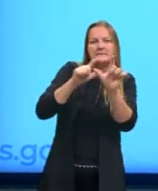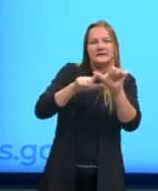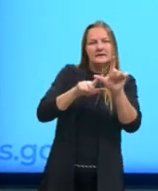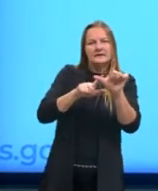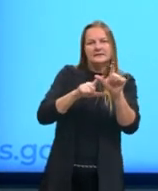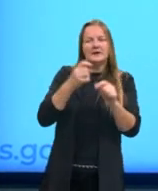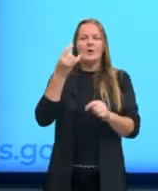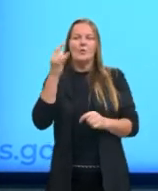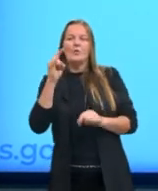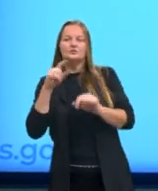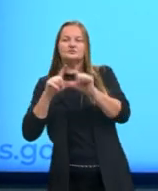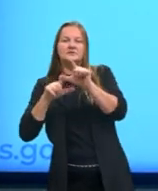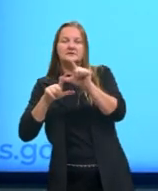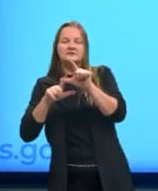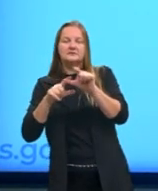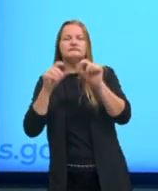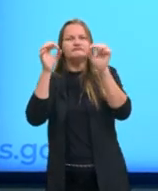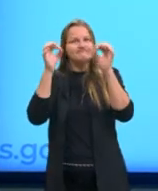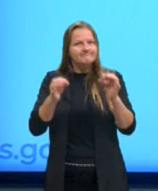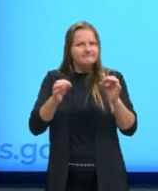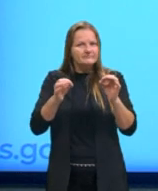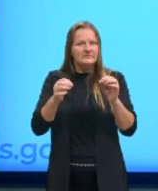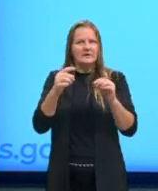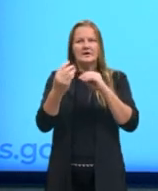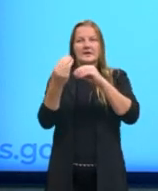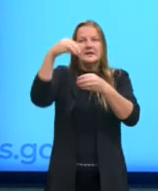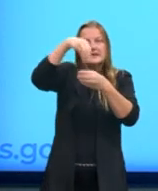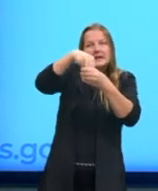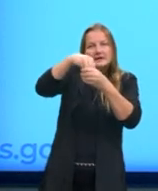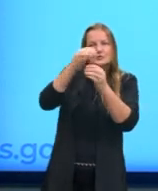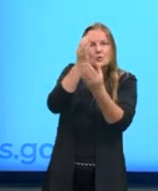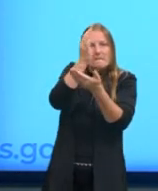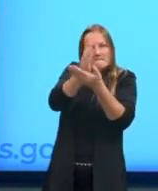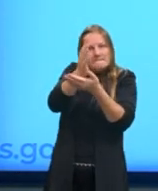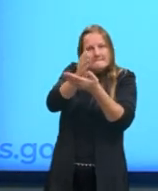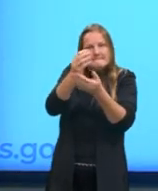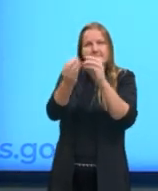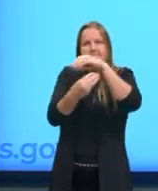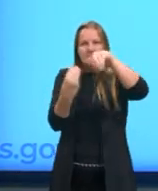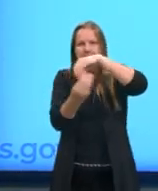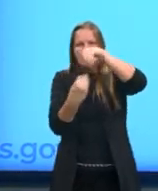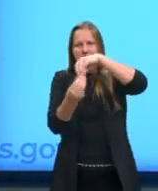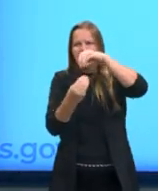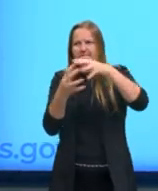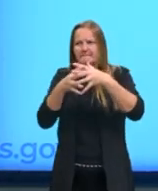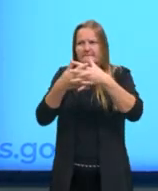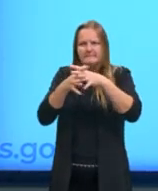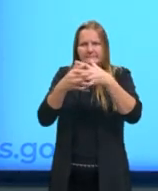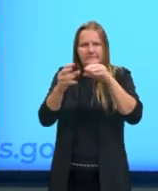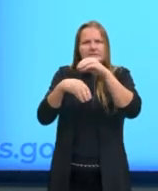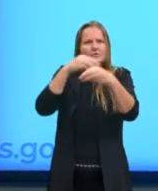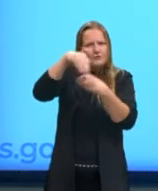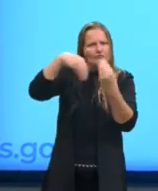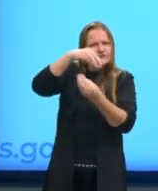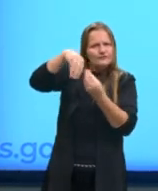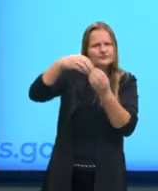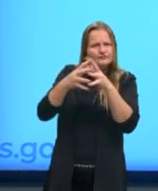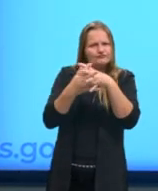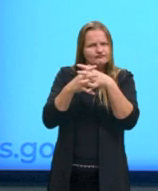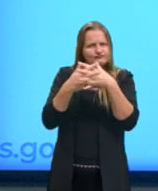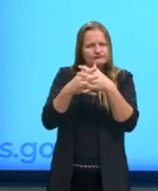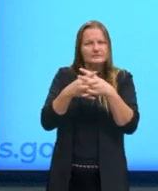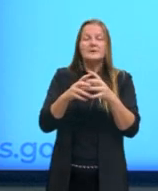e a última letra na ordem correta. Todas as outras letras aqui no meio, elas estão embaralhadas.